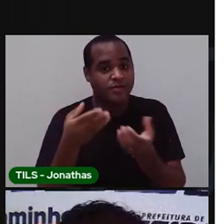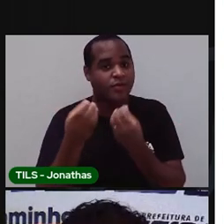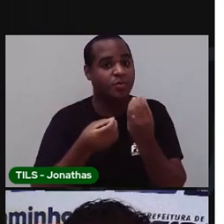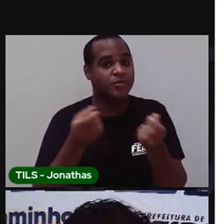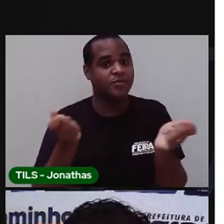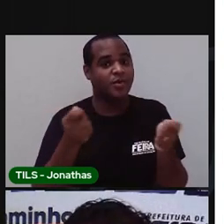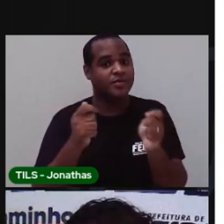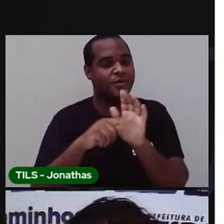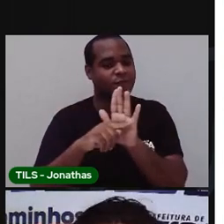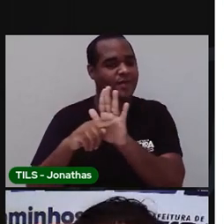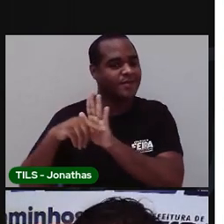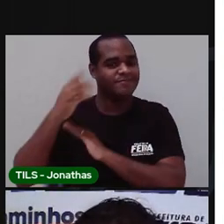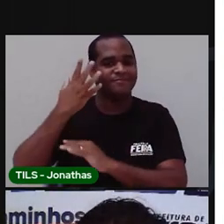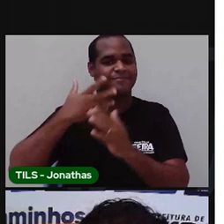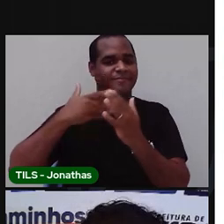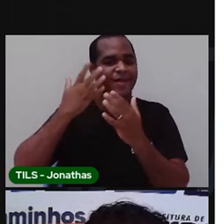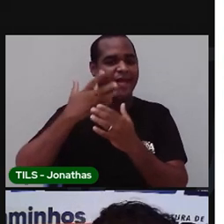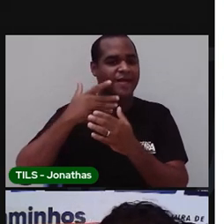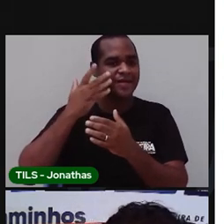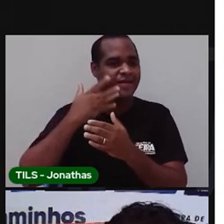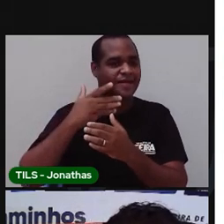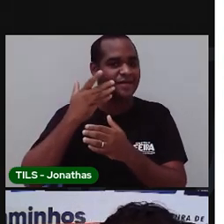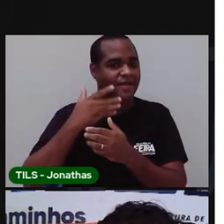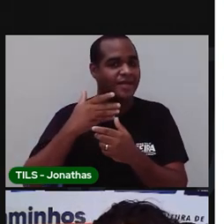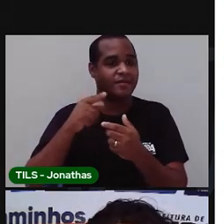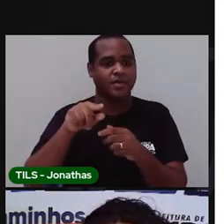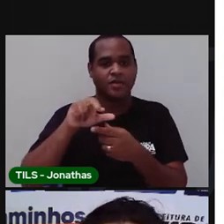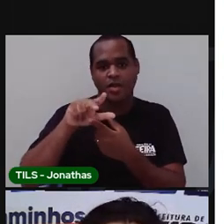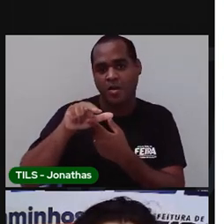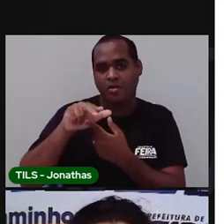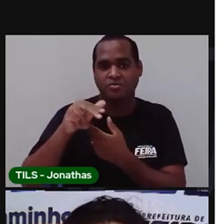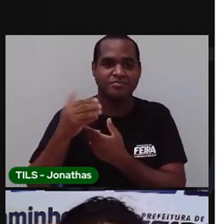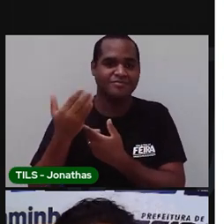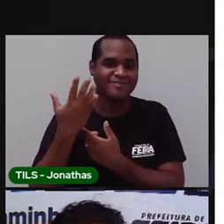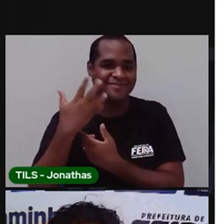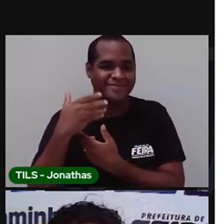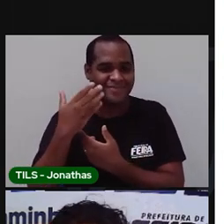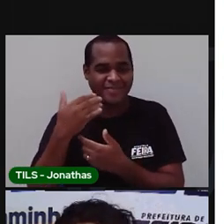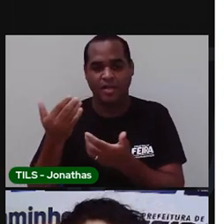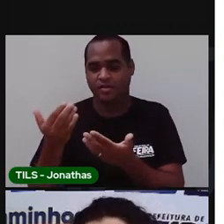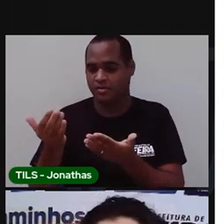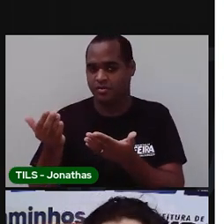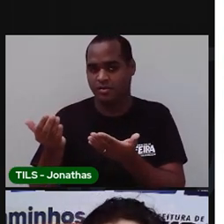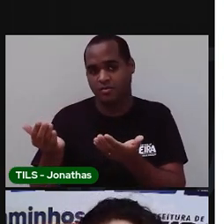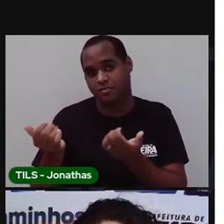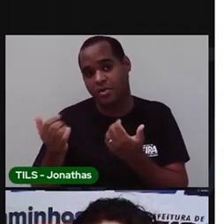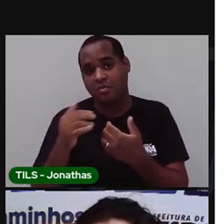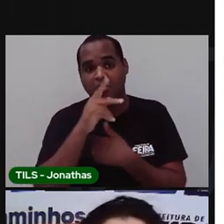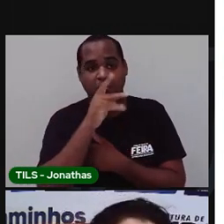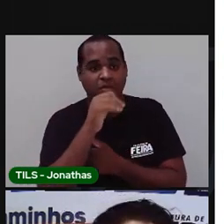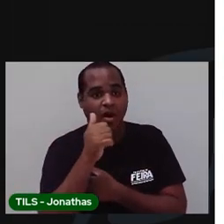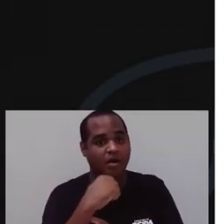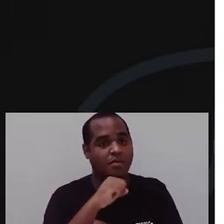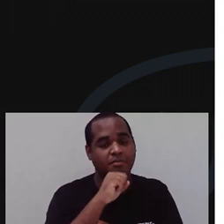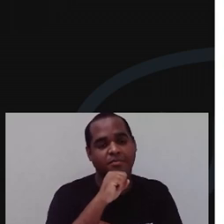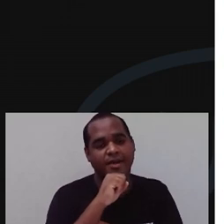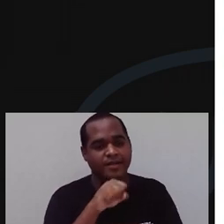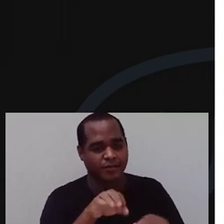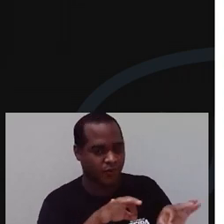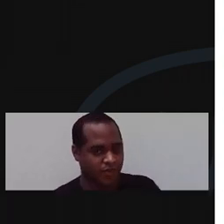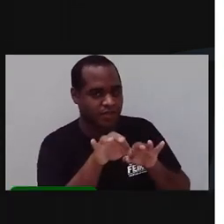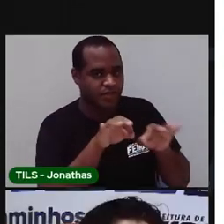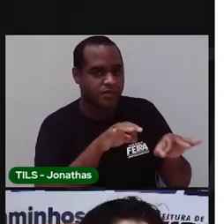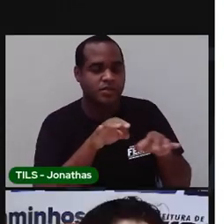ajudar outras crianças. Se você tem um irmãozinho menor, se você puder ajudar o papai, a mamãe, a organização.